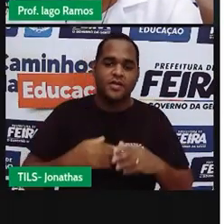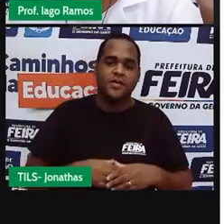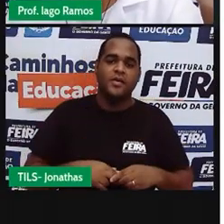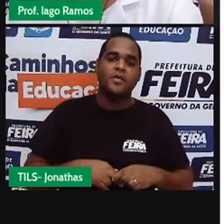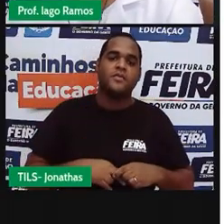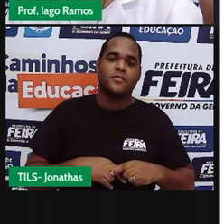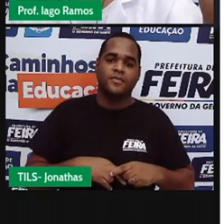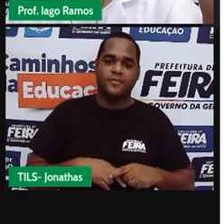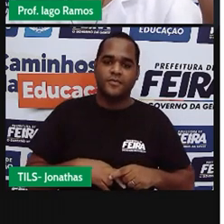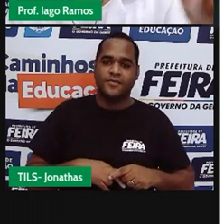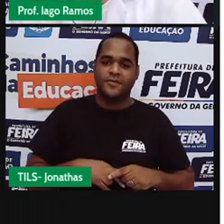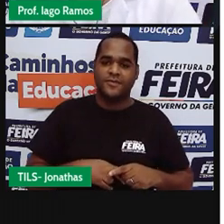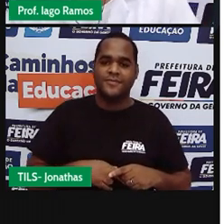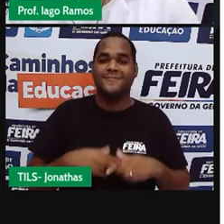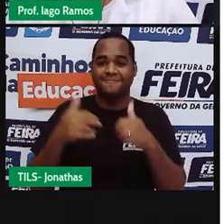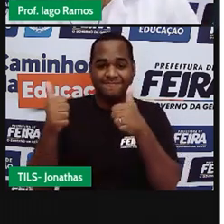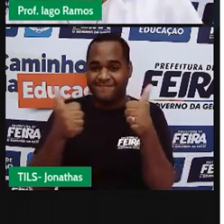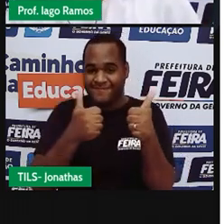Ah.